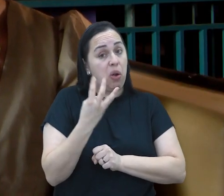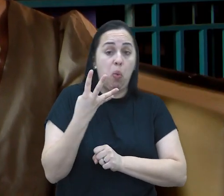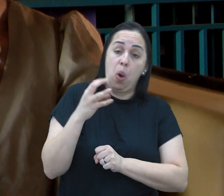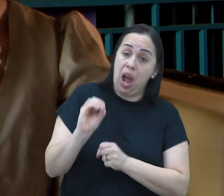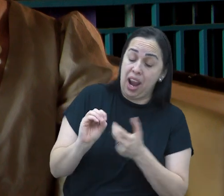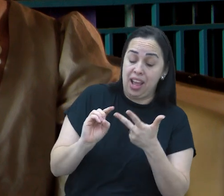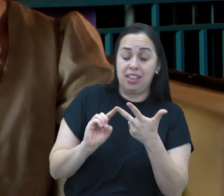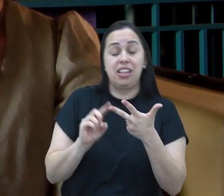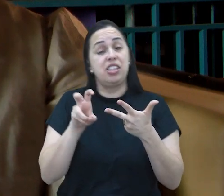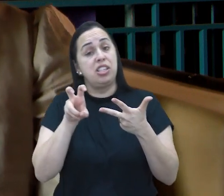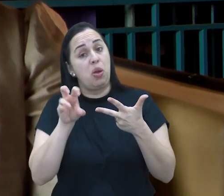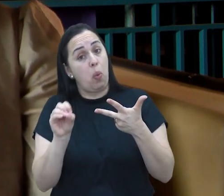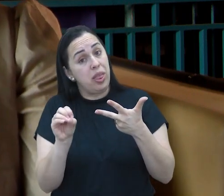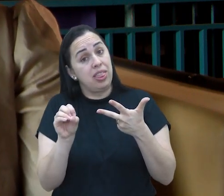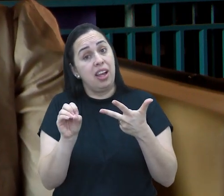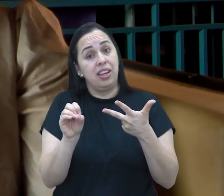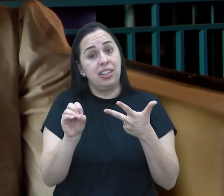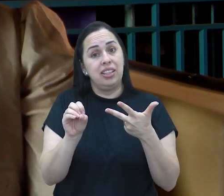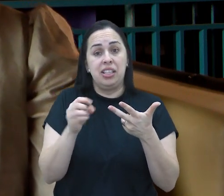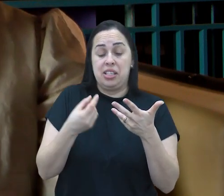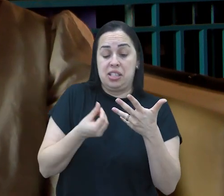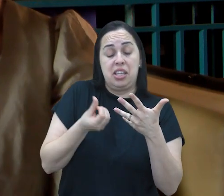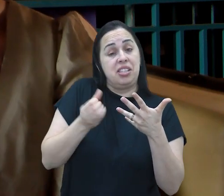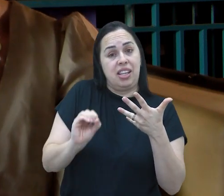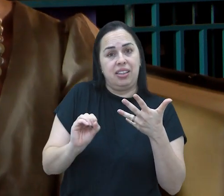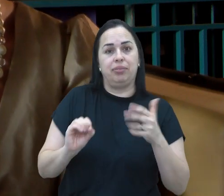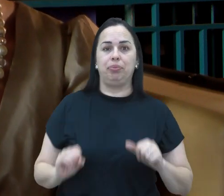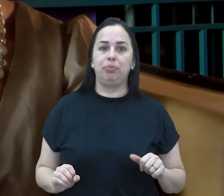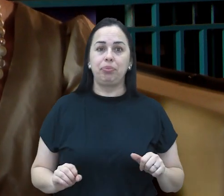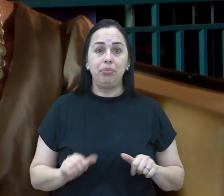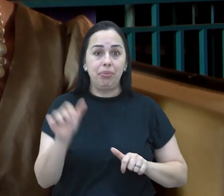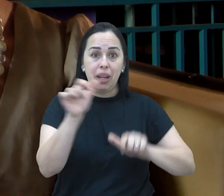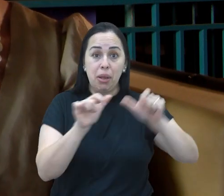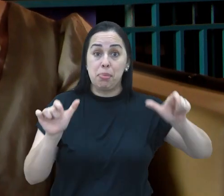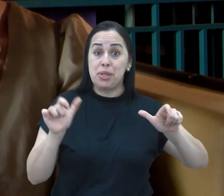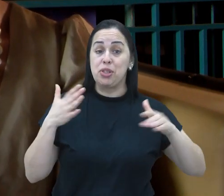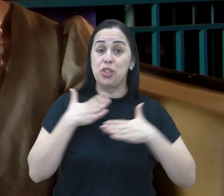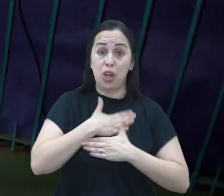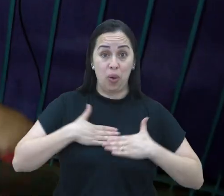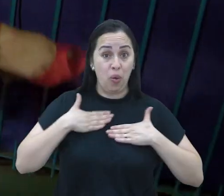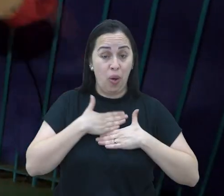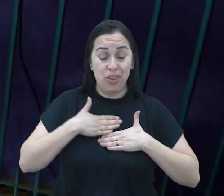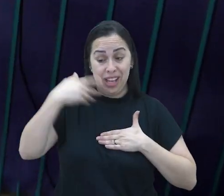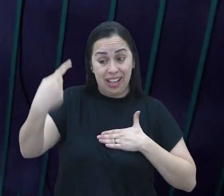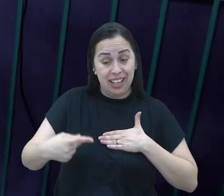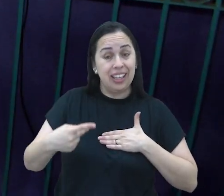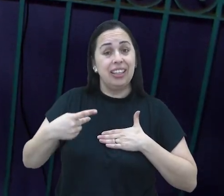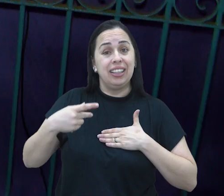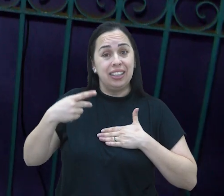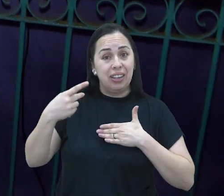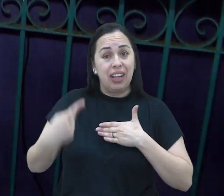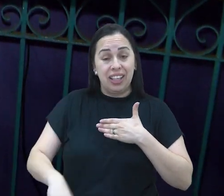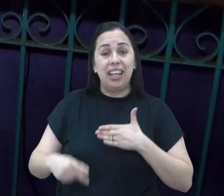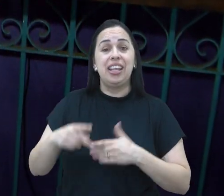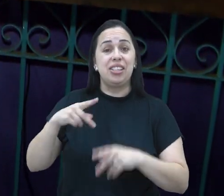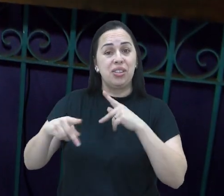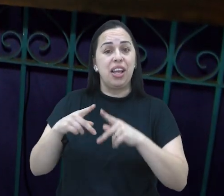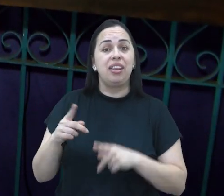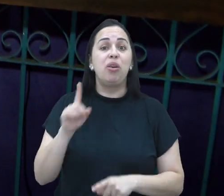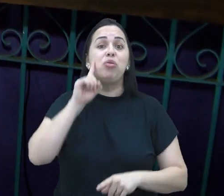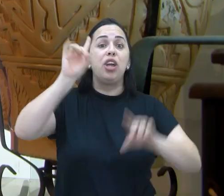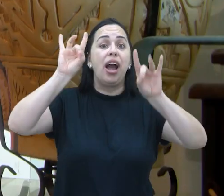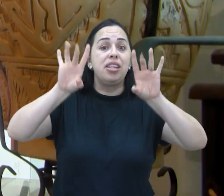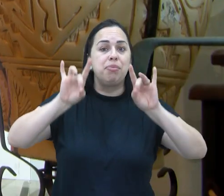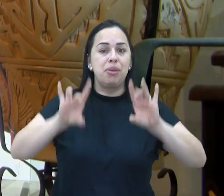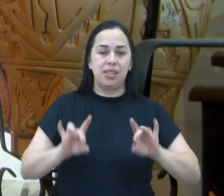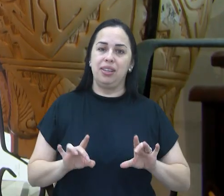anos 30, anos 40, anos 50, 60. E os amantes da cultura vintage, aqui em